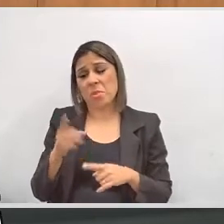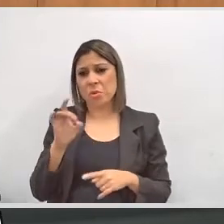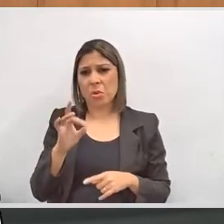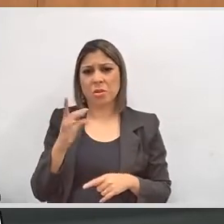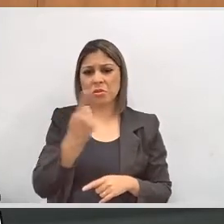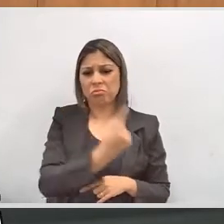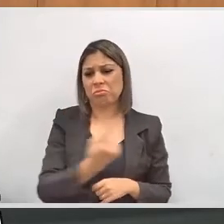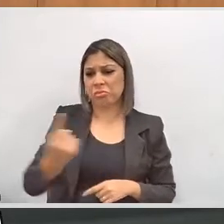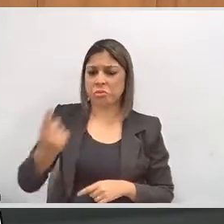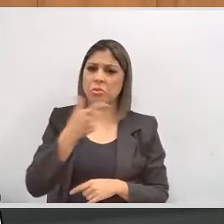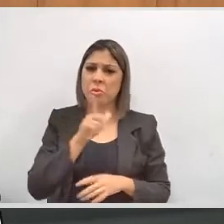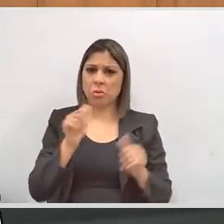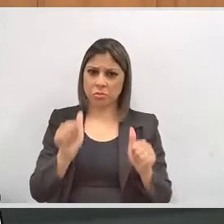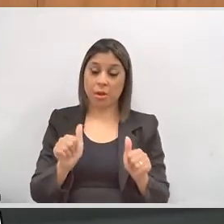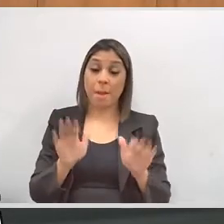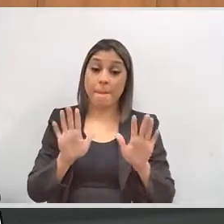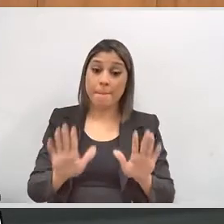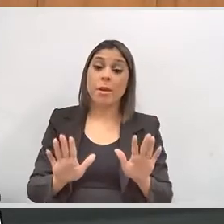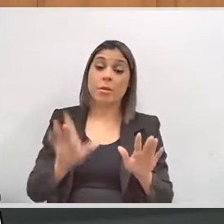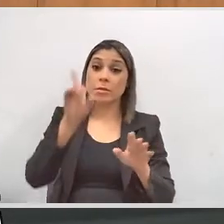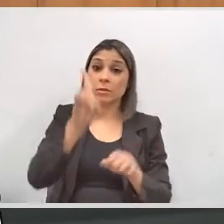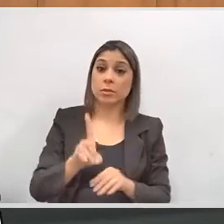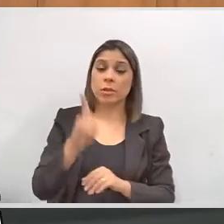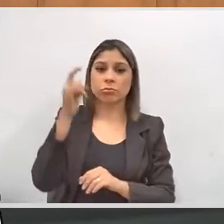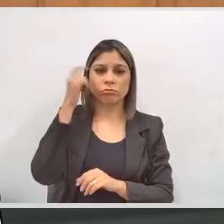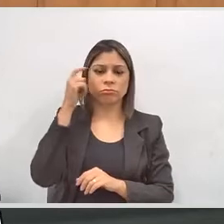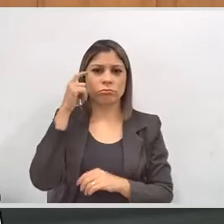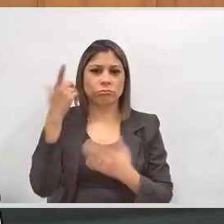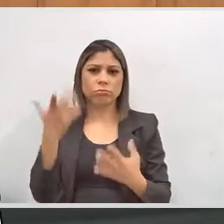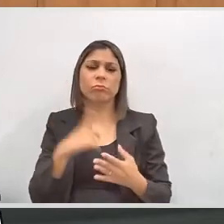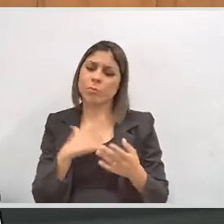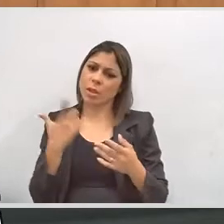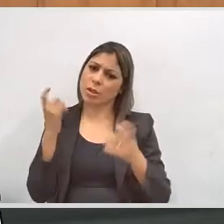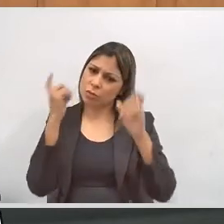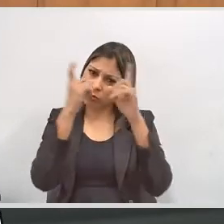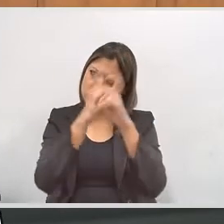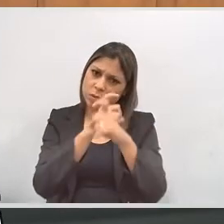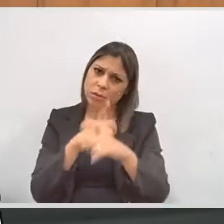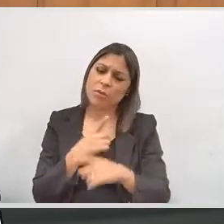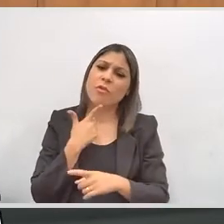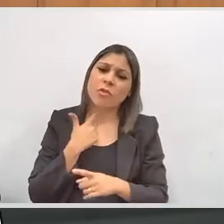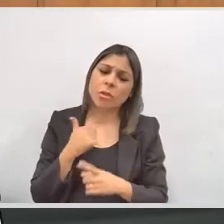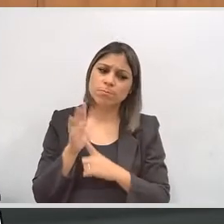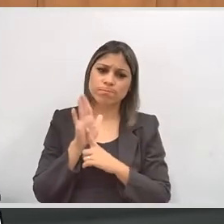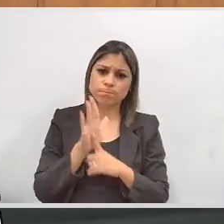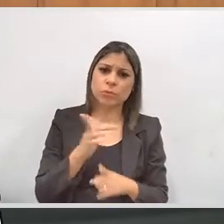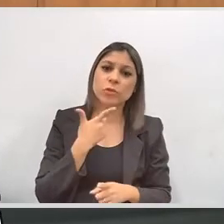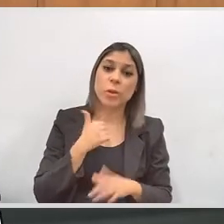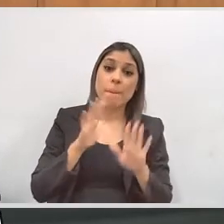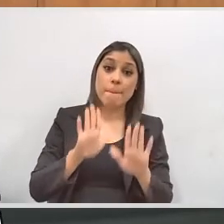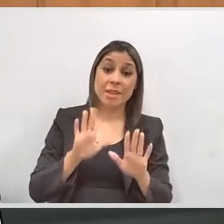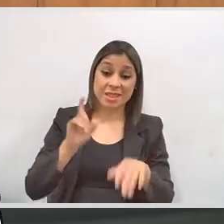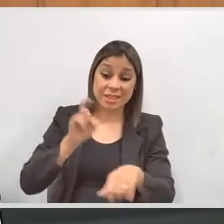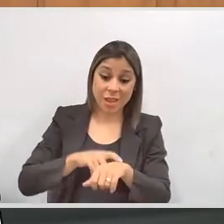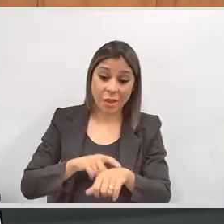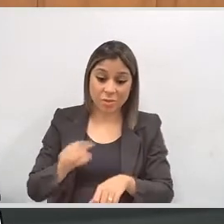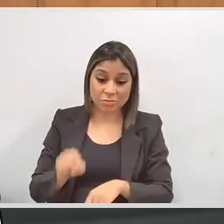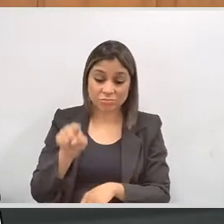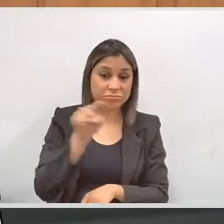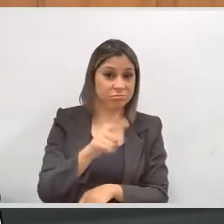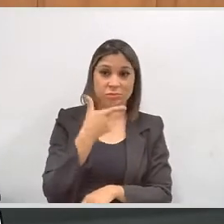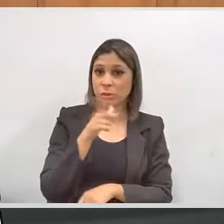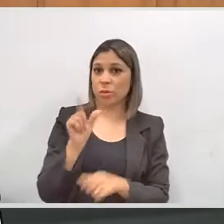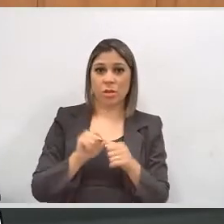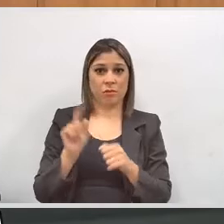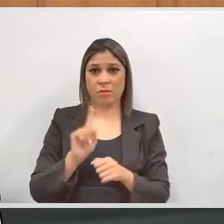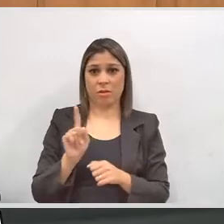manifestar através dos recursos. Mas o deficiente intelectual, ele tem as suas dificuldades, ele tem a vontade, ele manifesta a vontade, mas talvez lá na urna